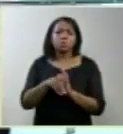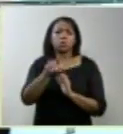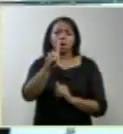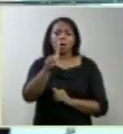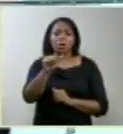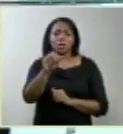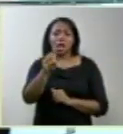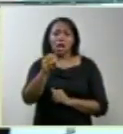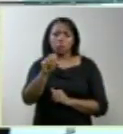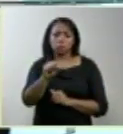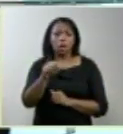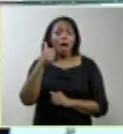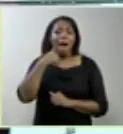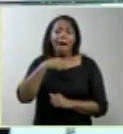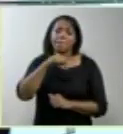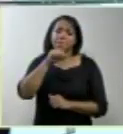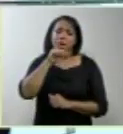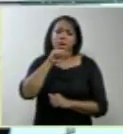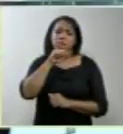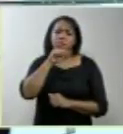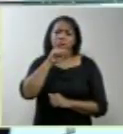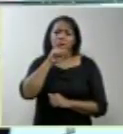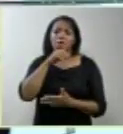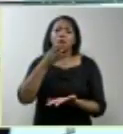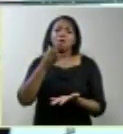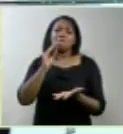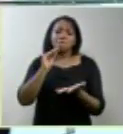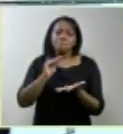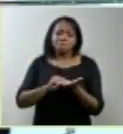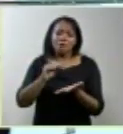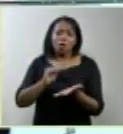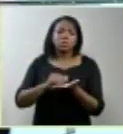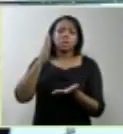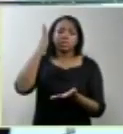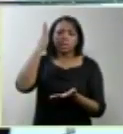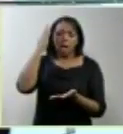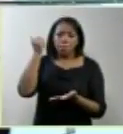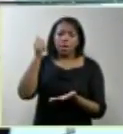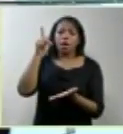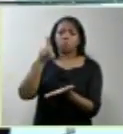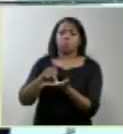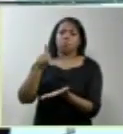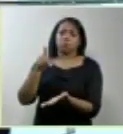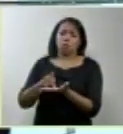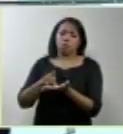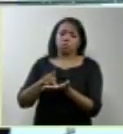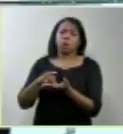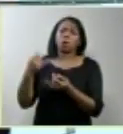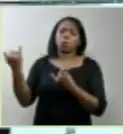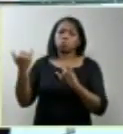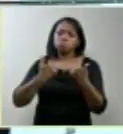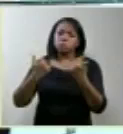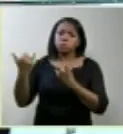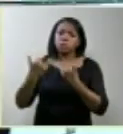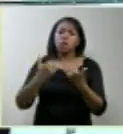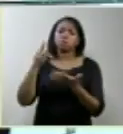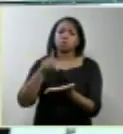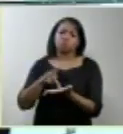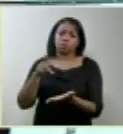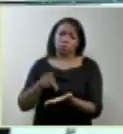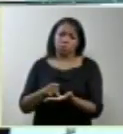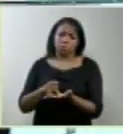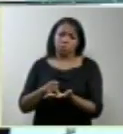muitas vezes as mães são instruídas faltando com essas verdades. E fazem as suas escolhas faltando com essas verdades. O